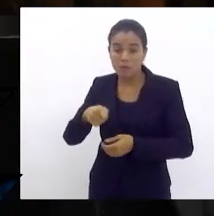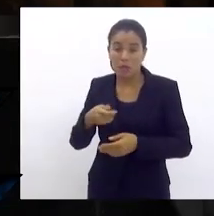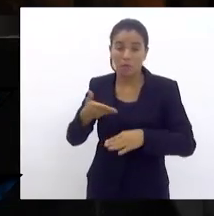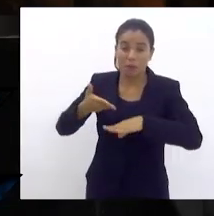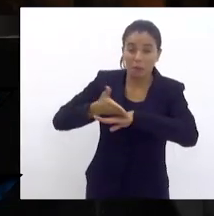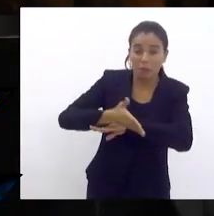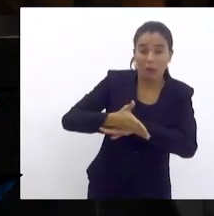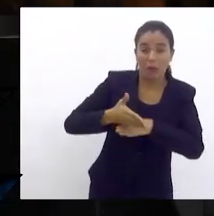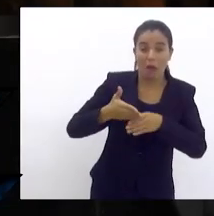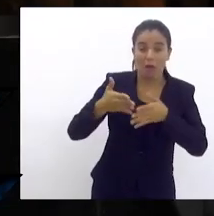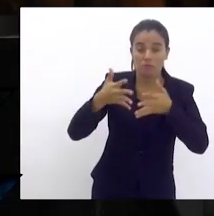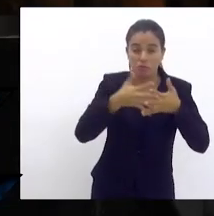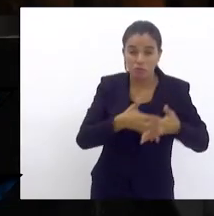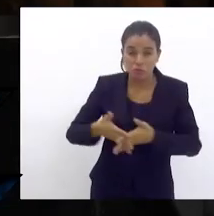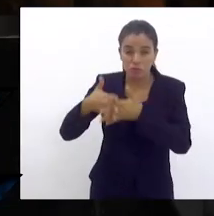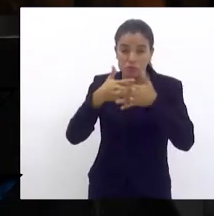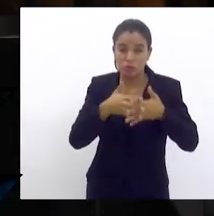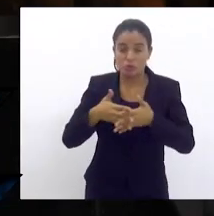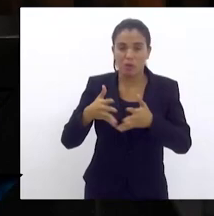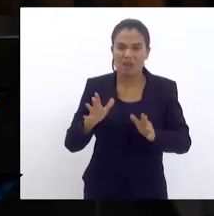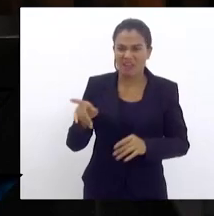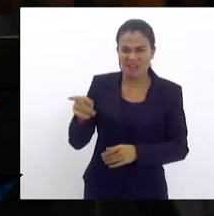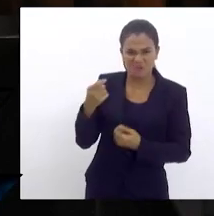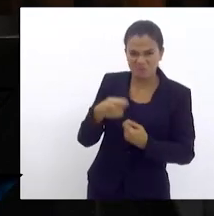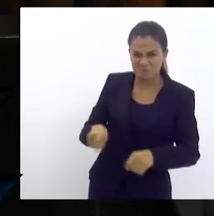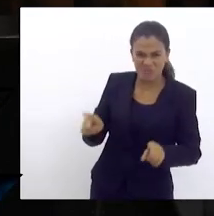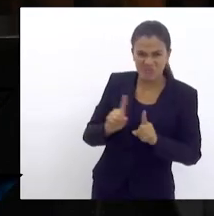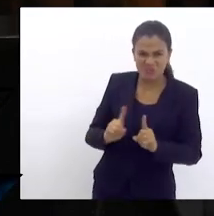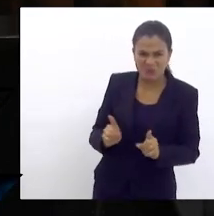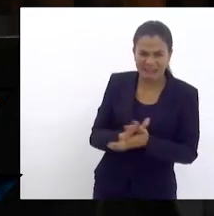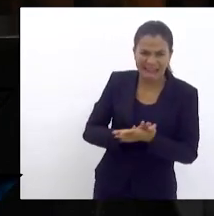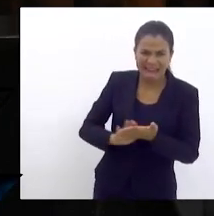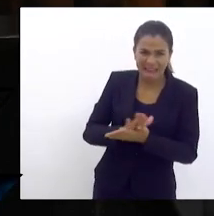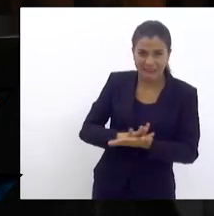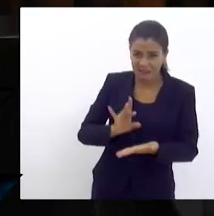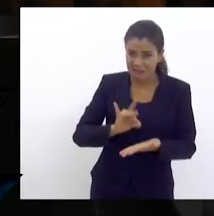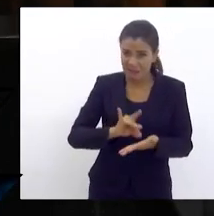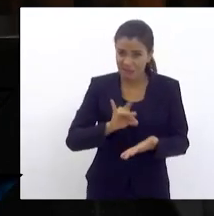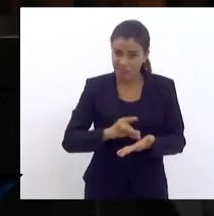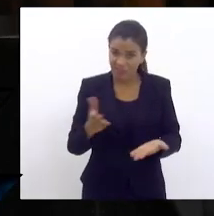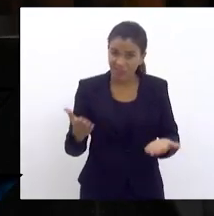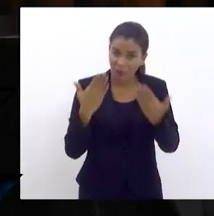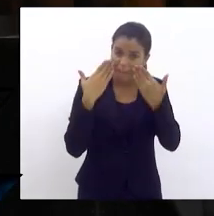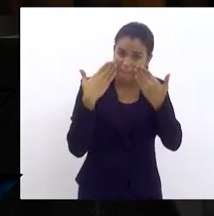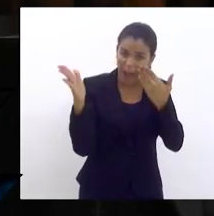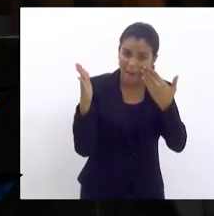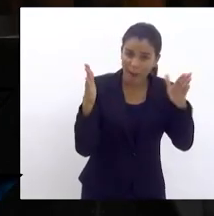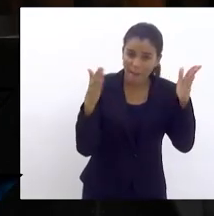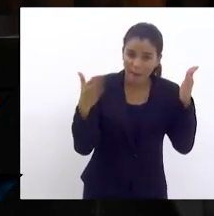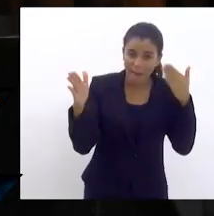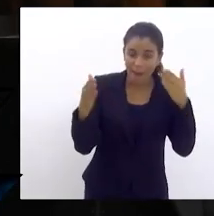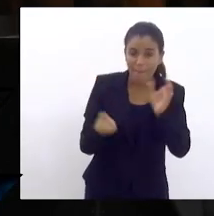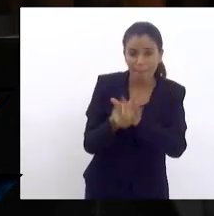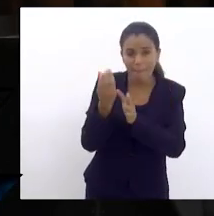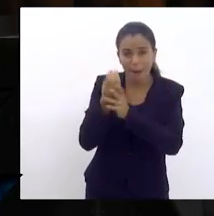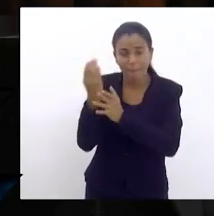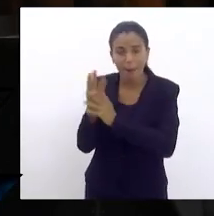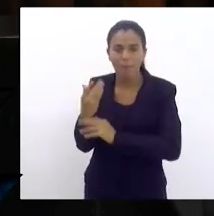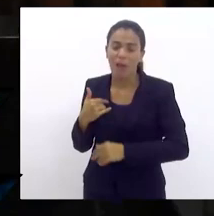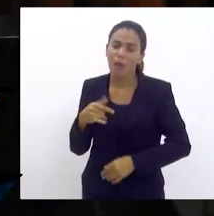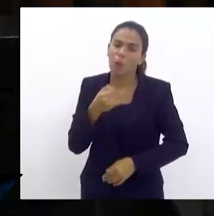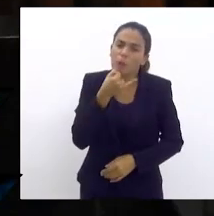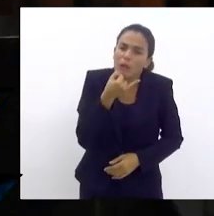Unidos, em nenhum momento ele precisou e a verdade está aparecendo. O que eu fico triste